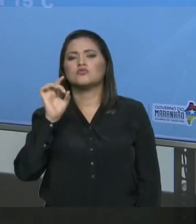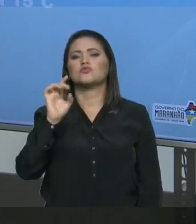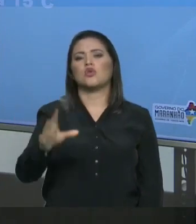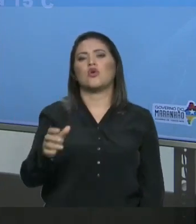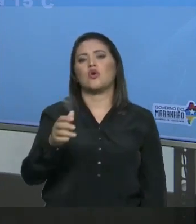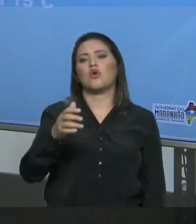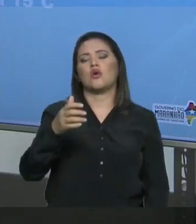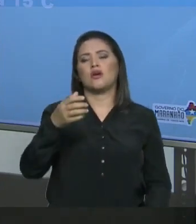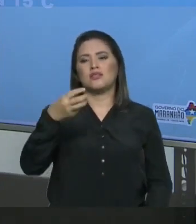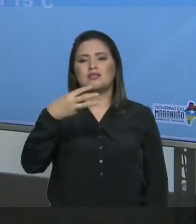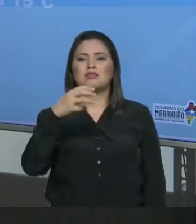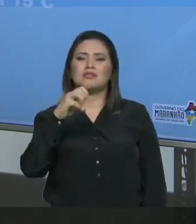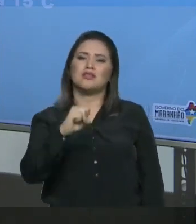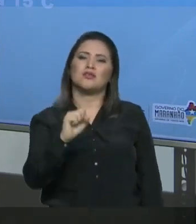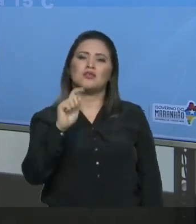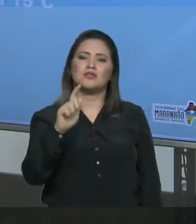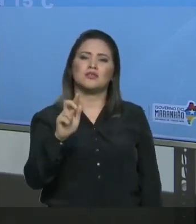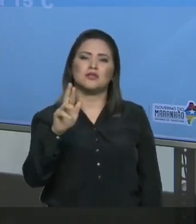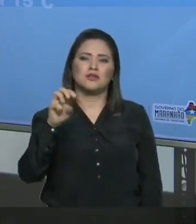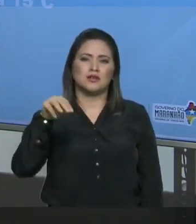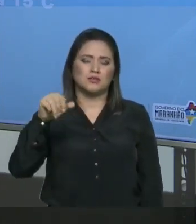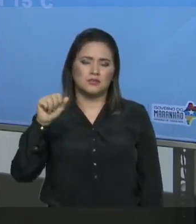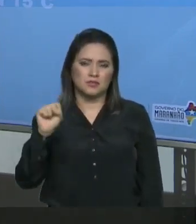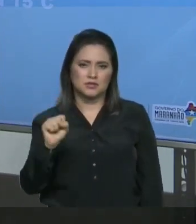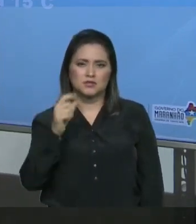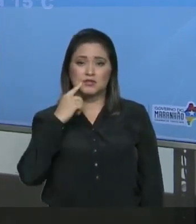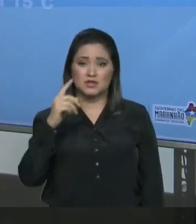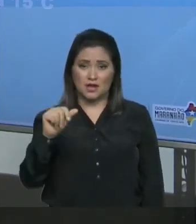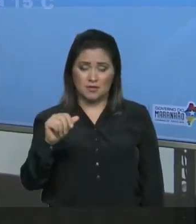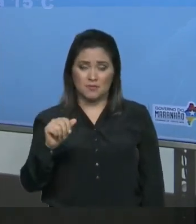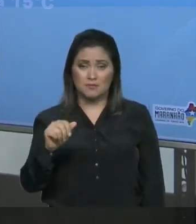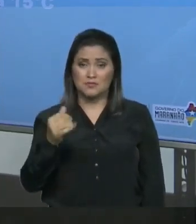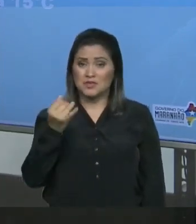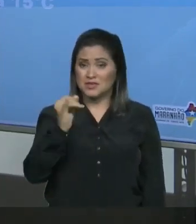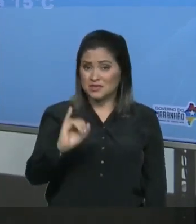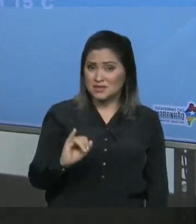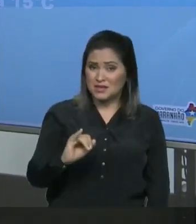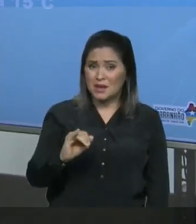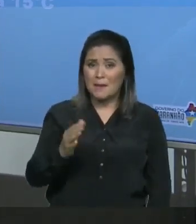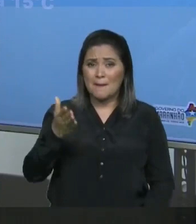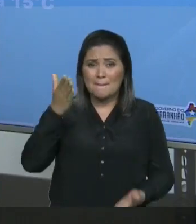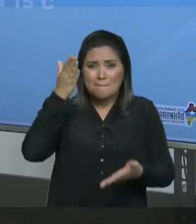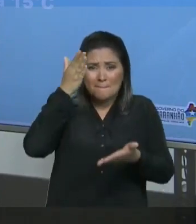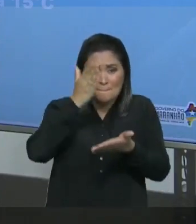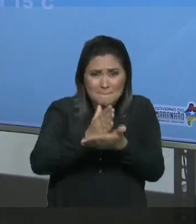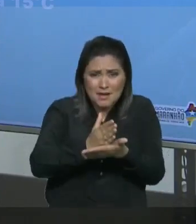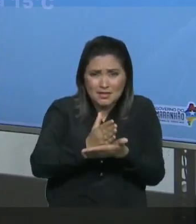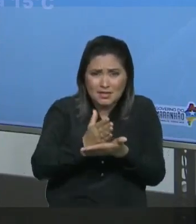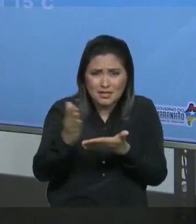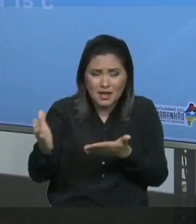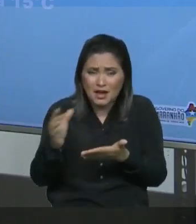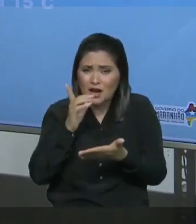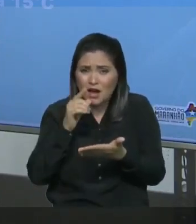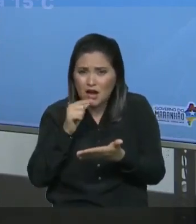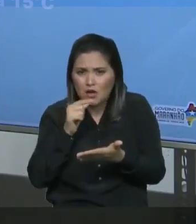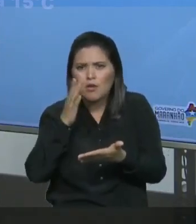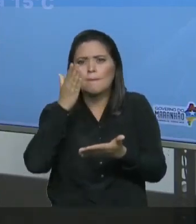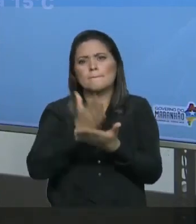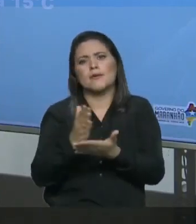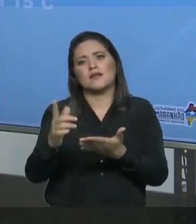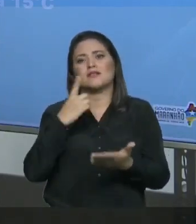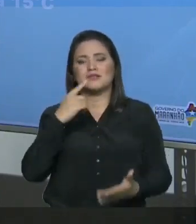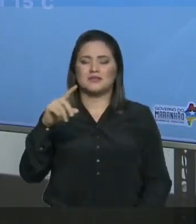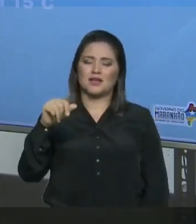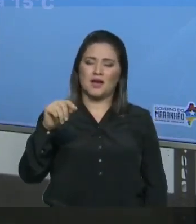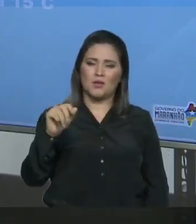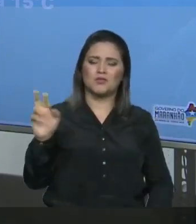Dissolver metade Da massa de sal de cozinha Então neste terceiro critério Que é a quantidade de soluto Que é a